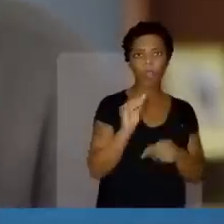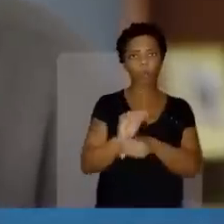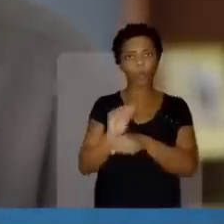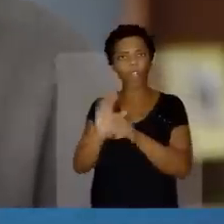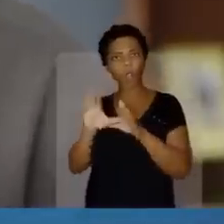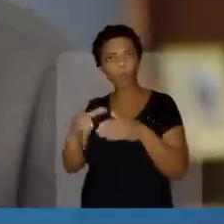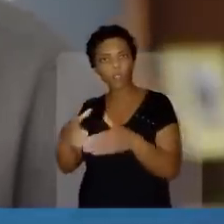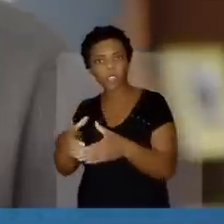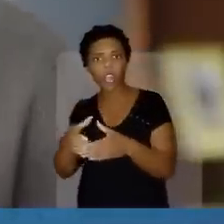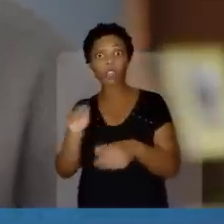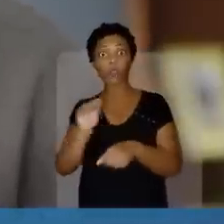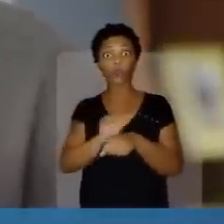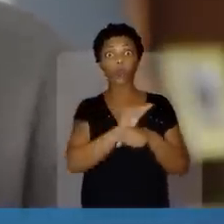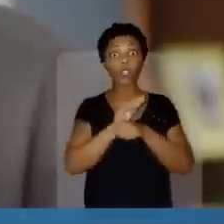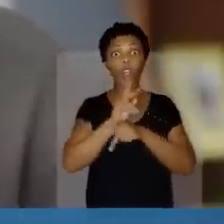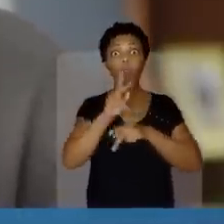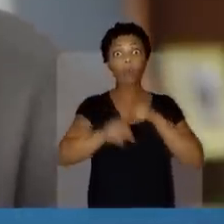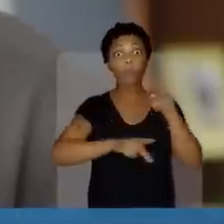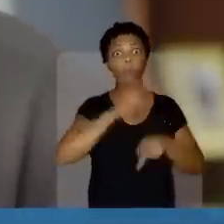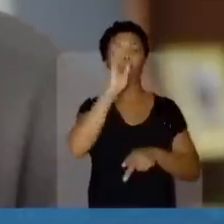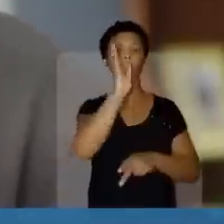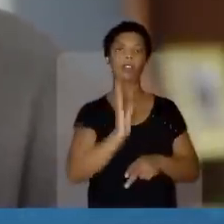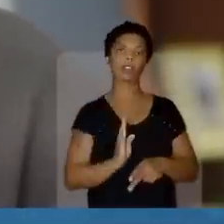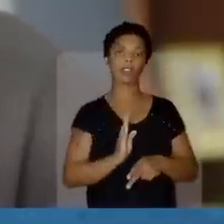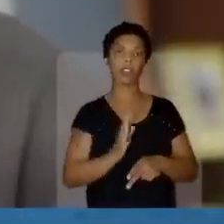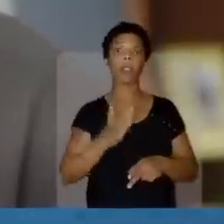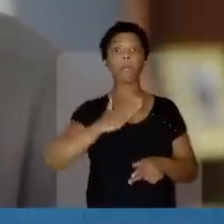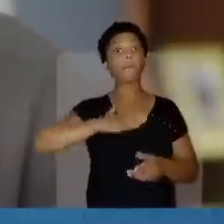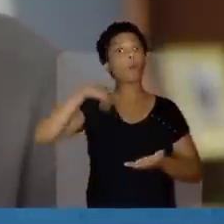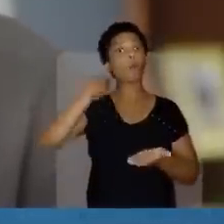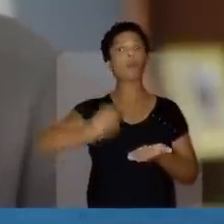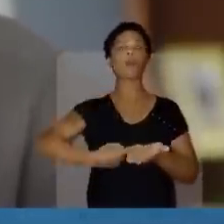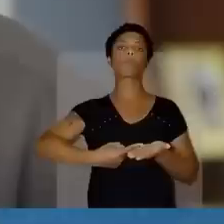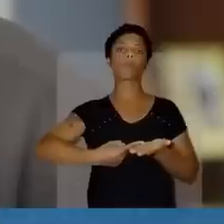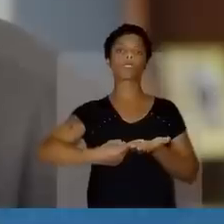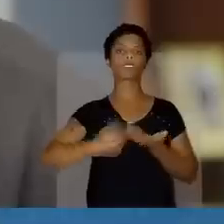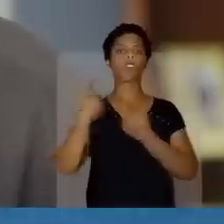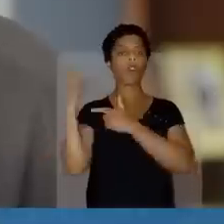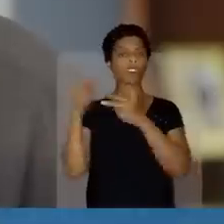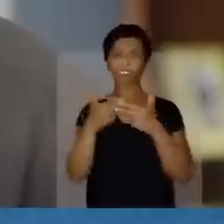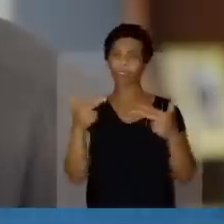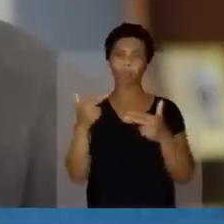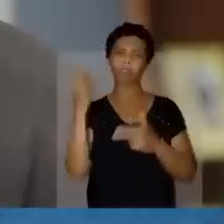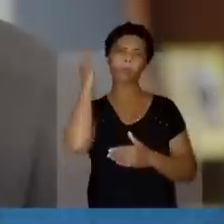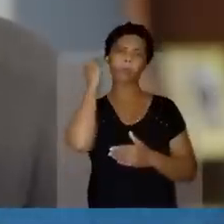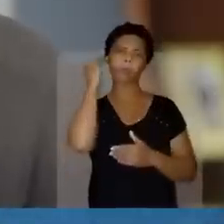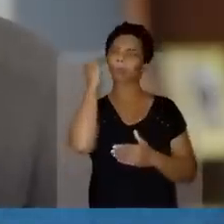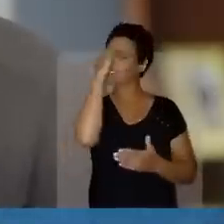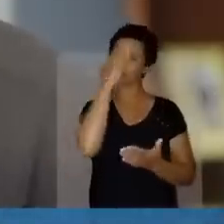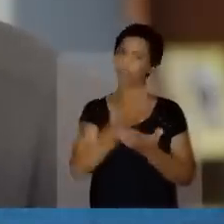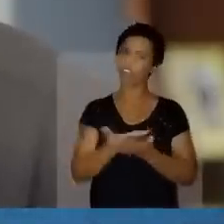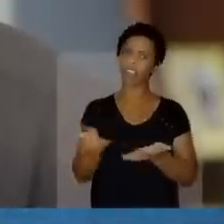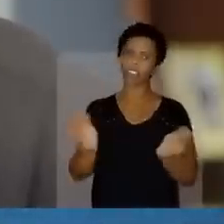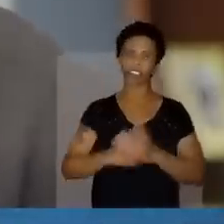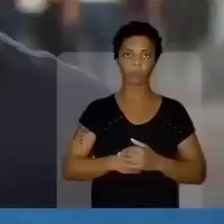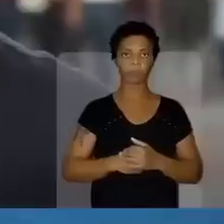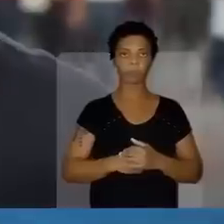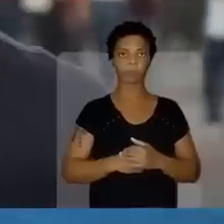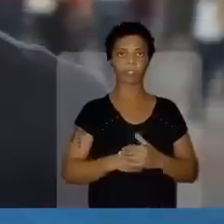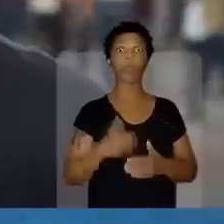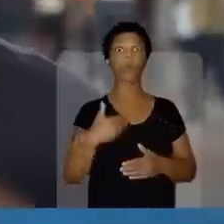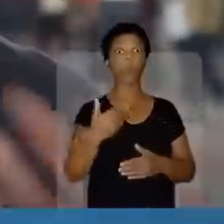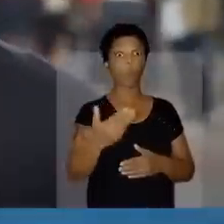para cuidar da comunidade, para cuidar do povo brasileiro. Esse é o meu compromisso. O resto é lorota e não acredite.